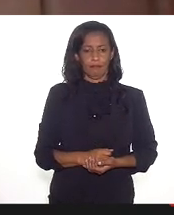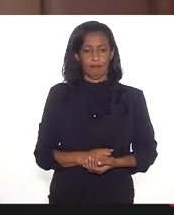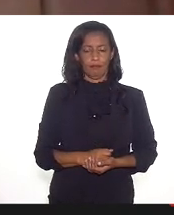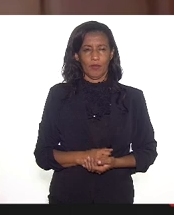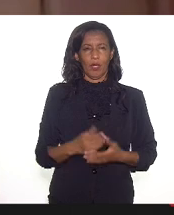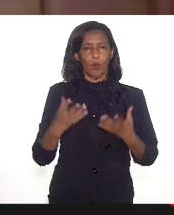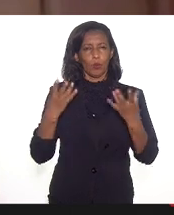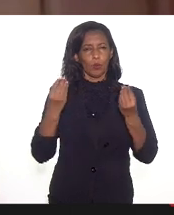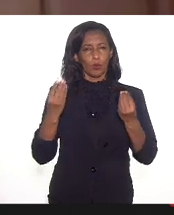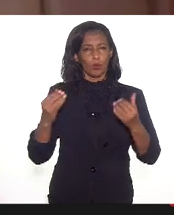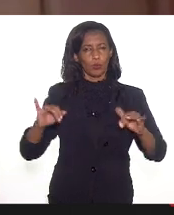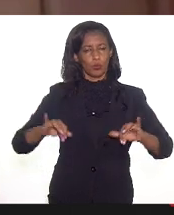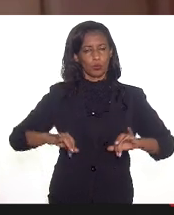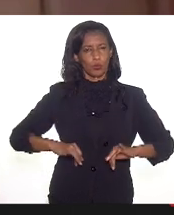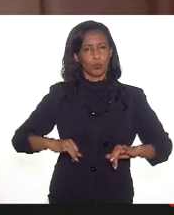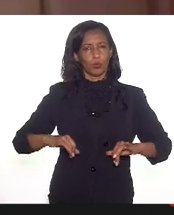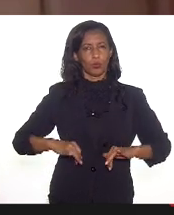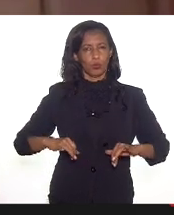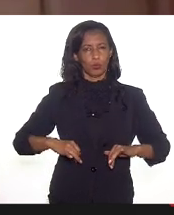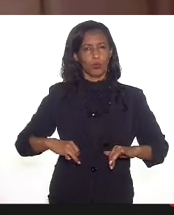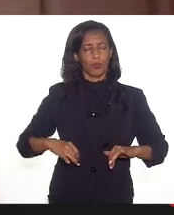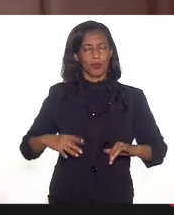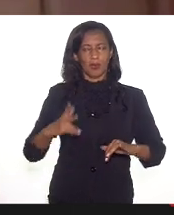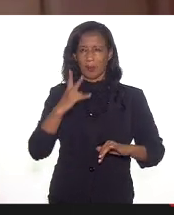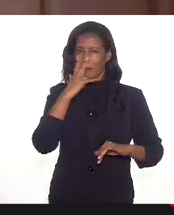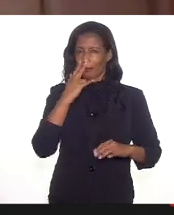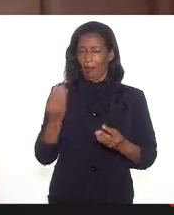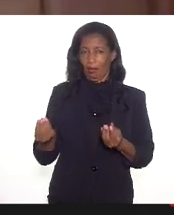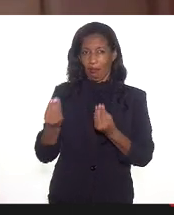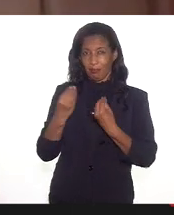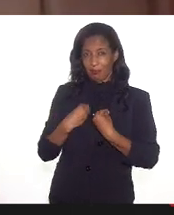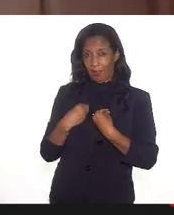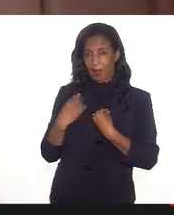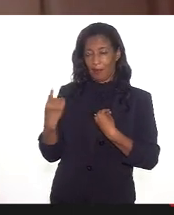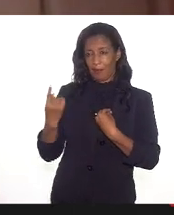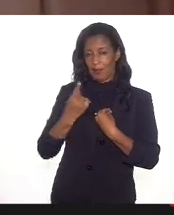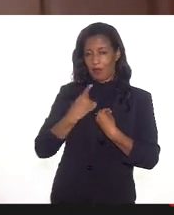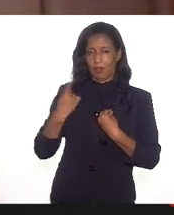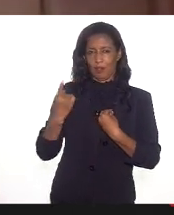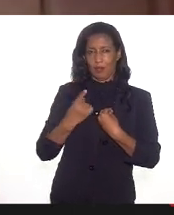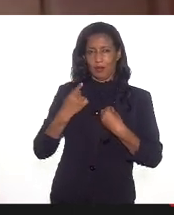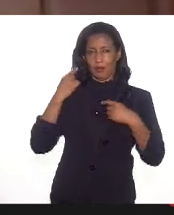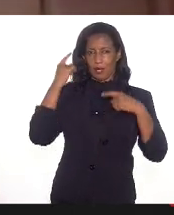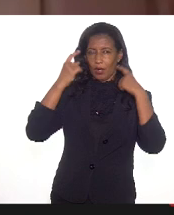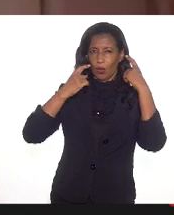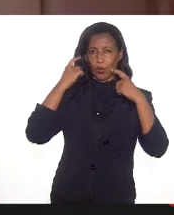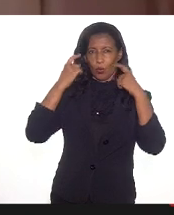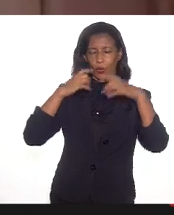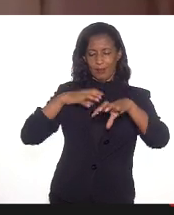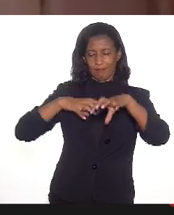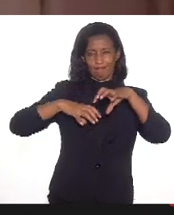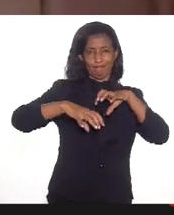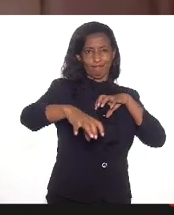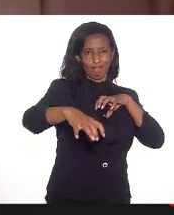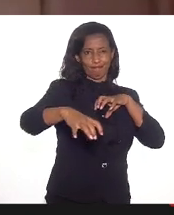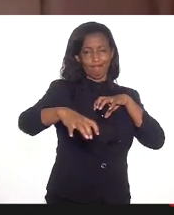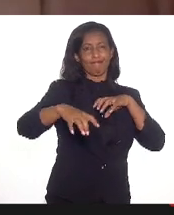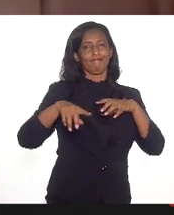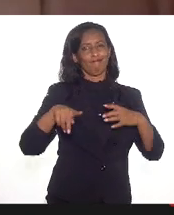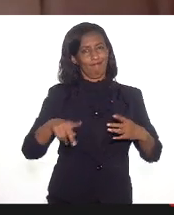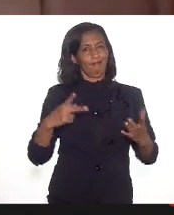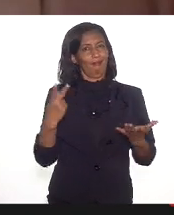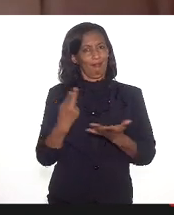dos sofrimentos que isso acarreta para nós, das loucuras desse processo remoto que